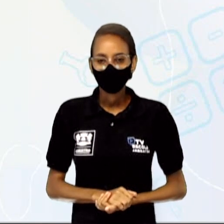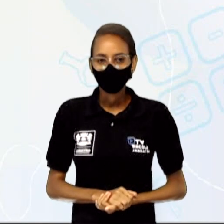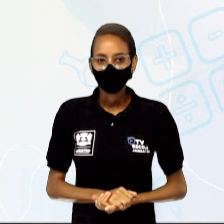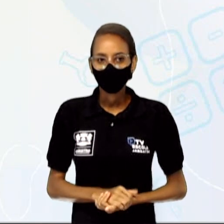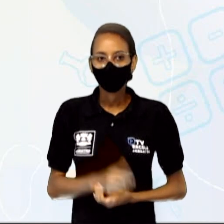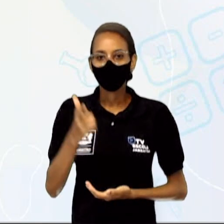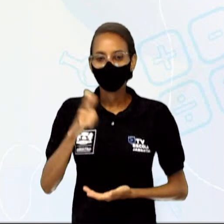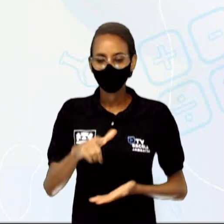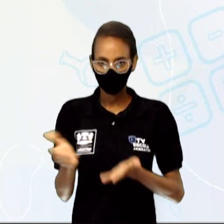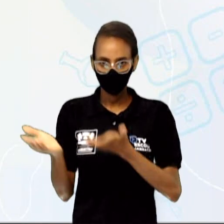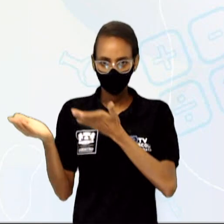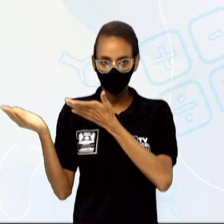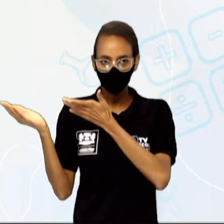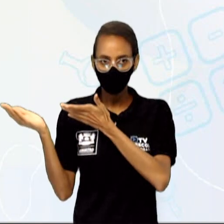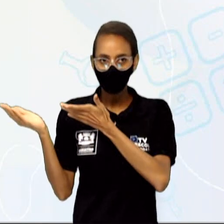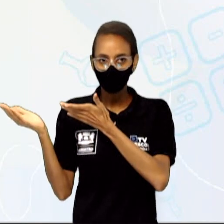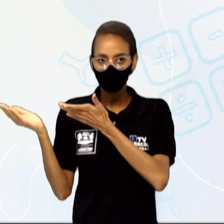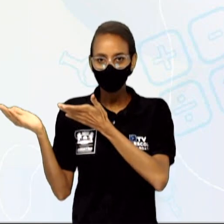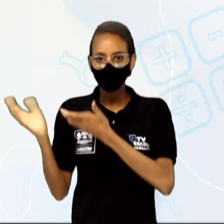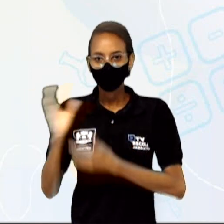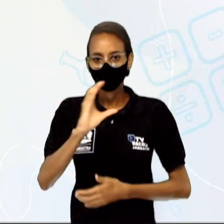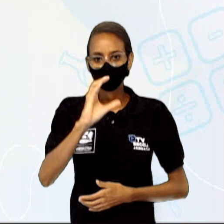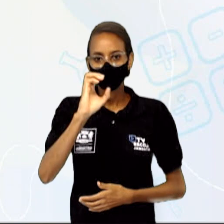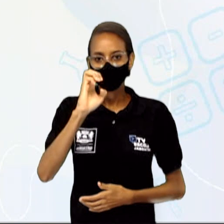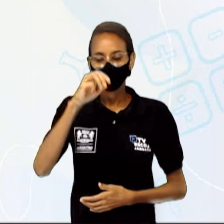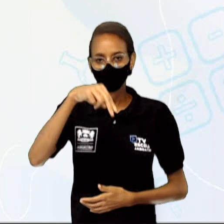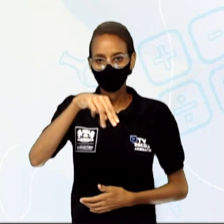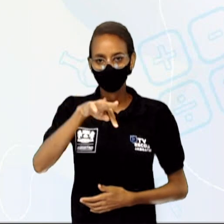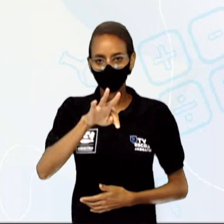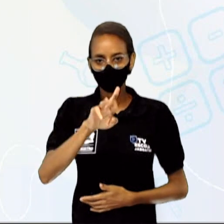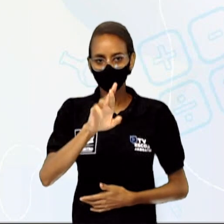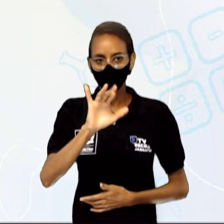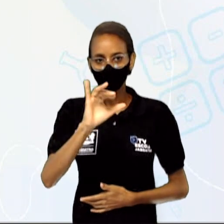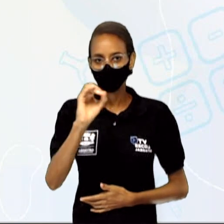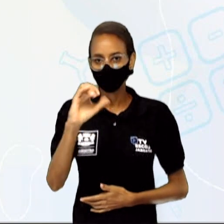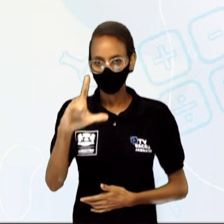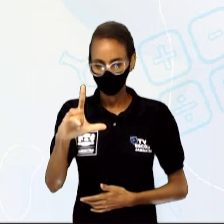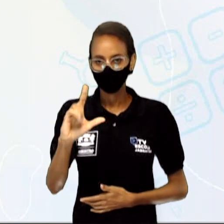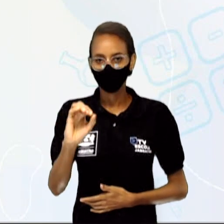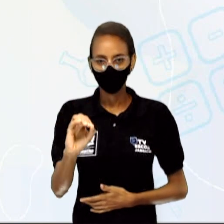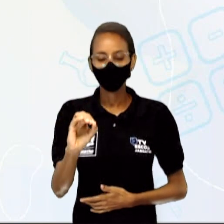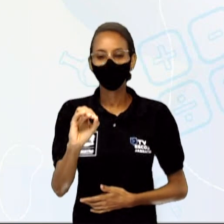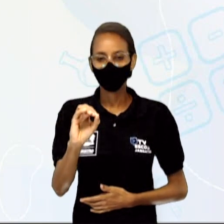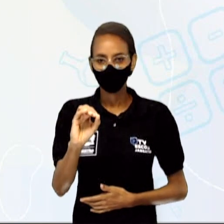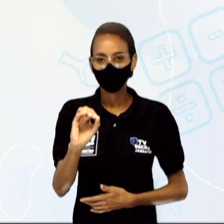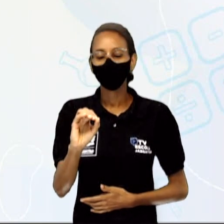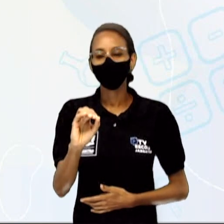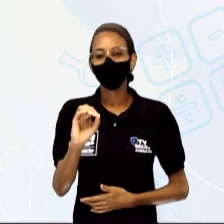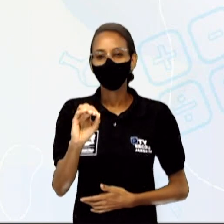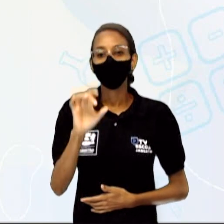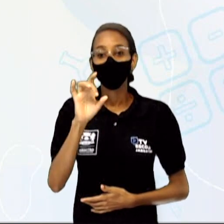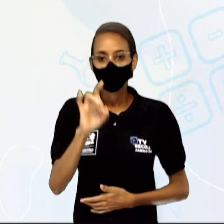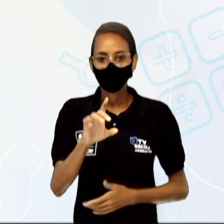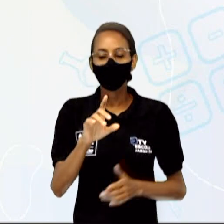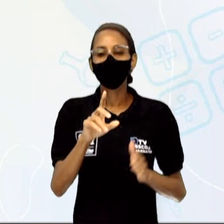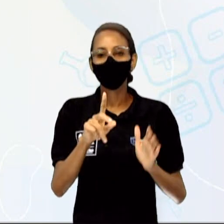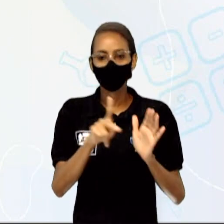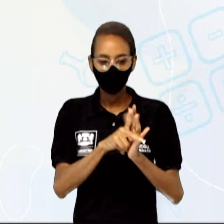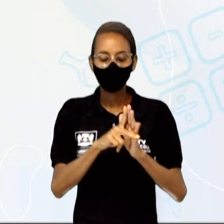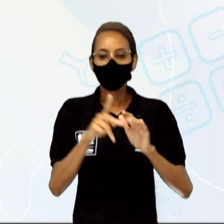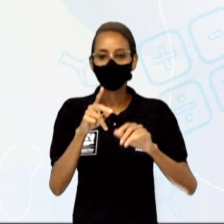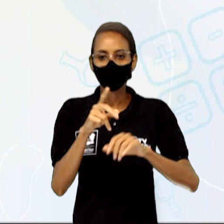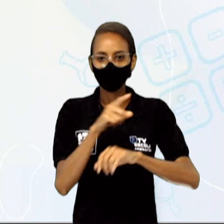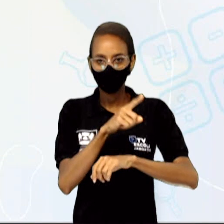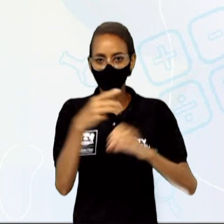O centriolo também vai ser uma estrutura que vai estar presente basicamente em células animais. Ele é